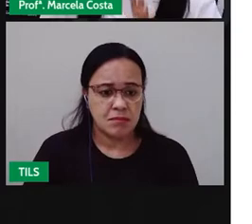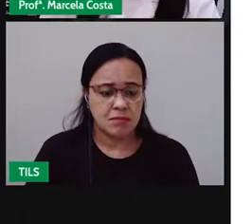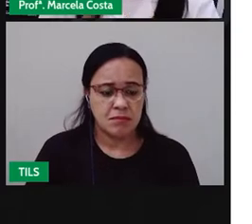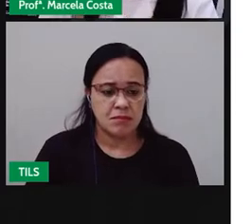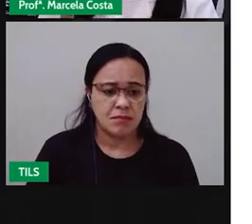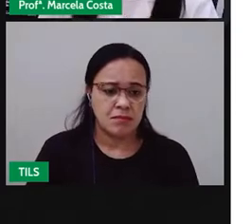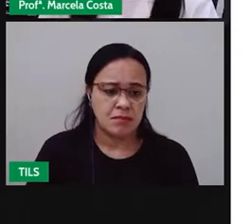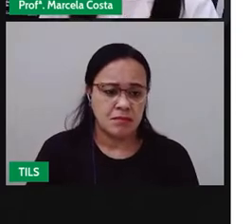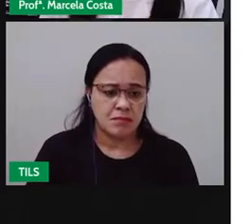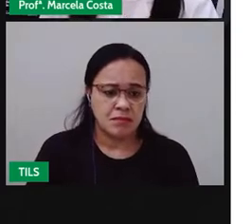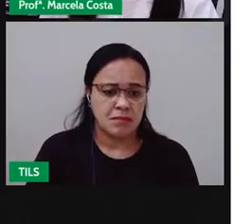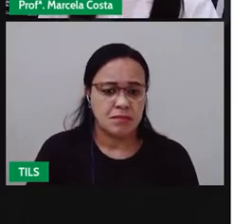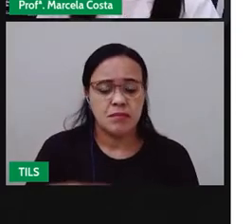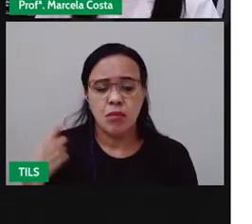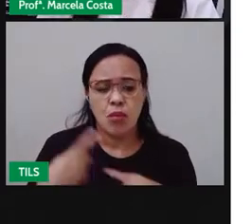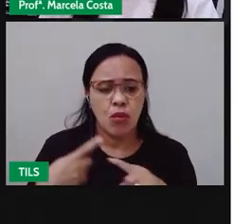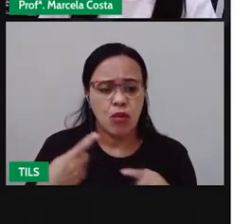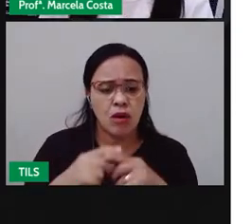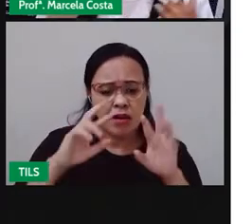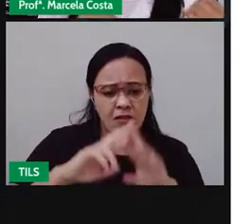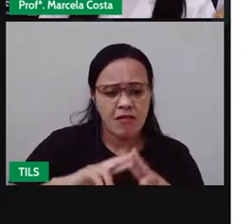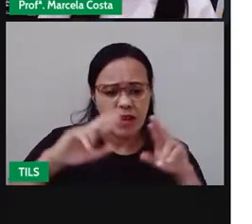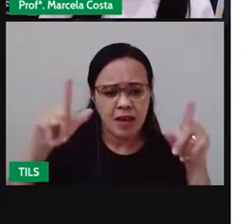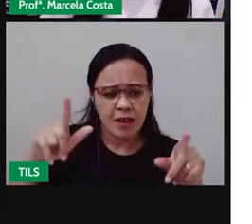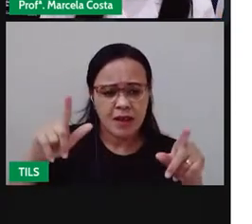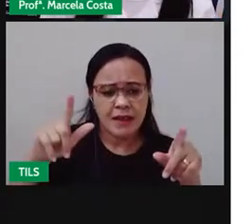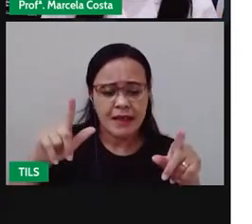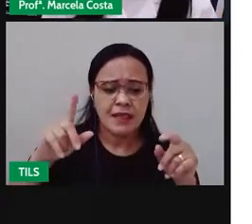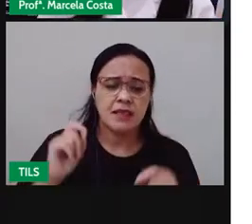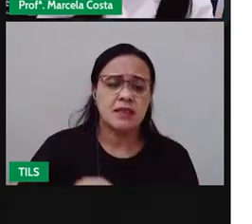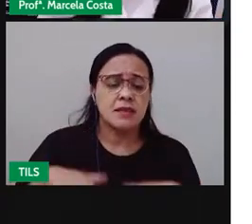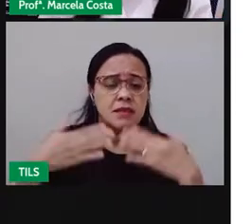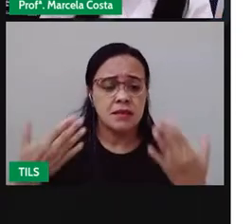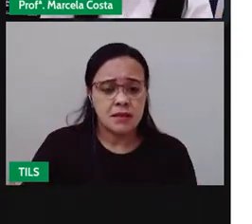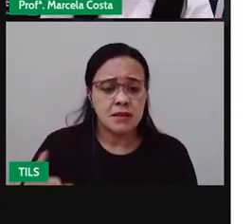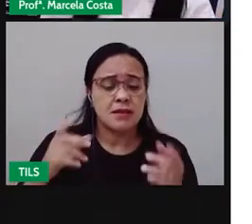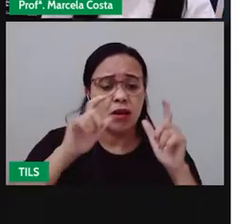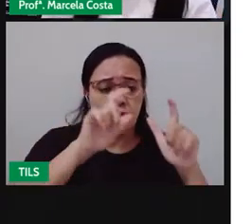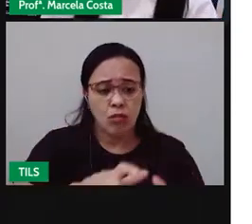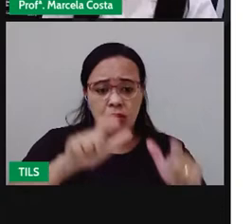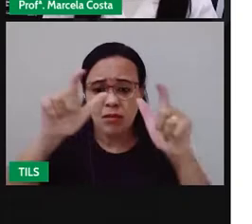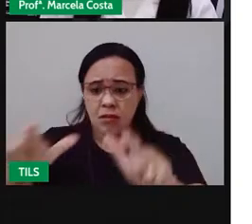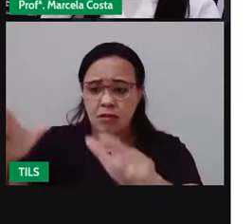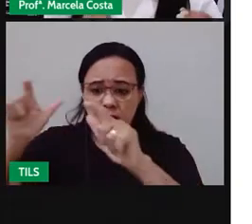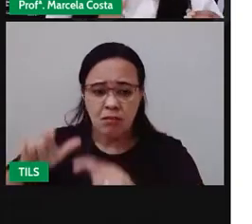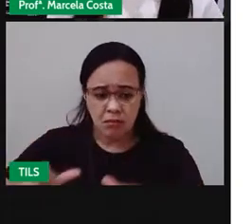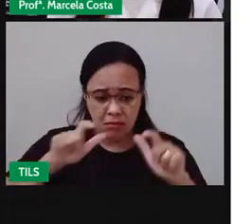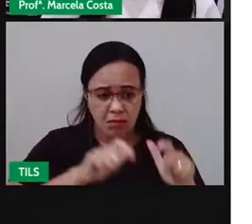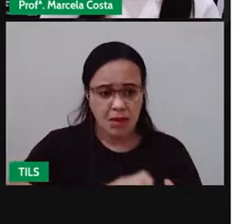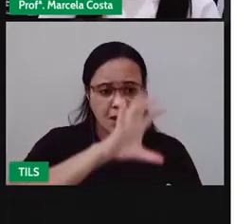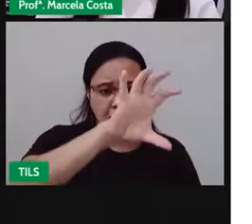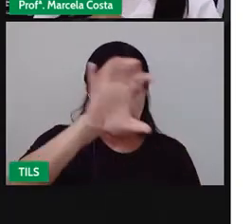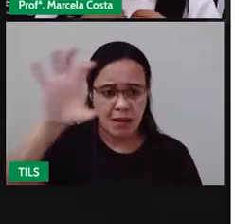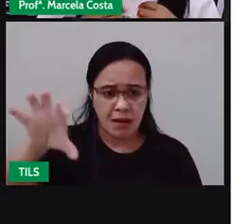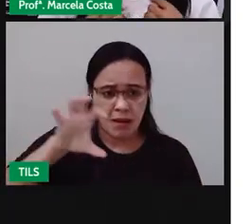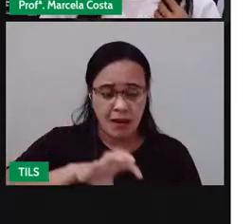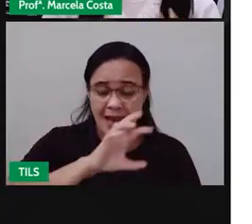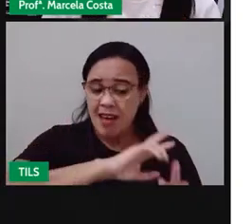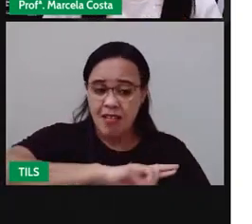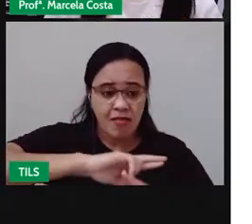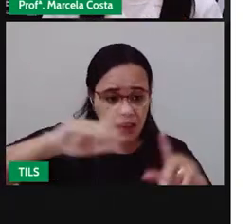que são diferentes e que isso faz com que a vegetação de cada região seja diferente, tenha